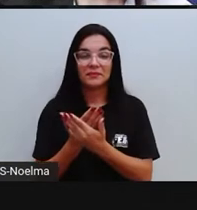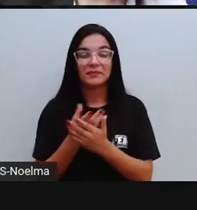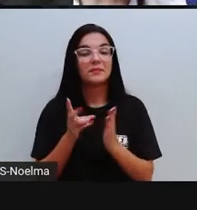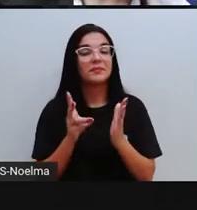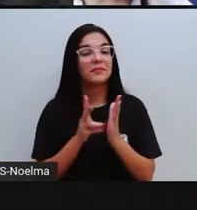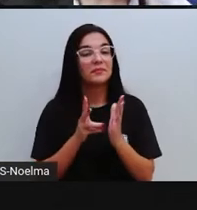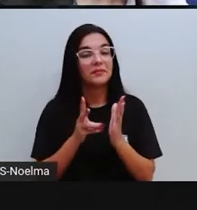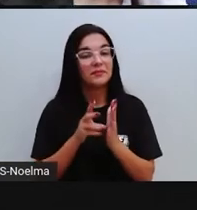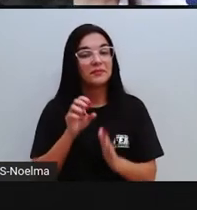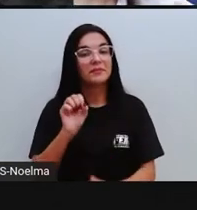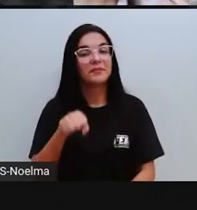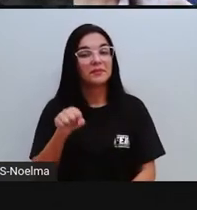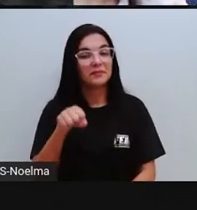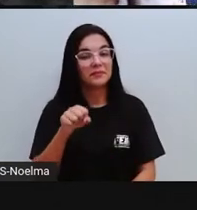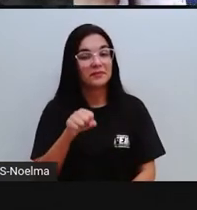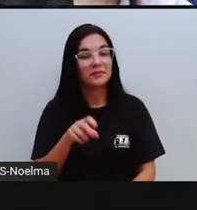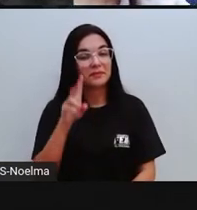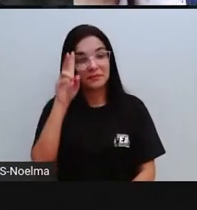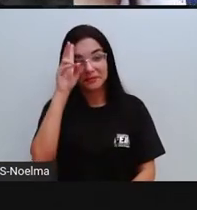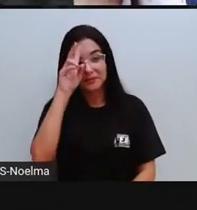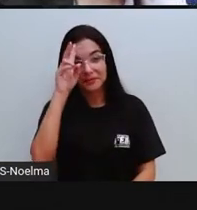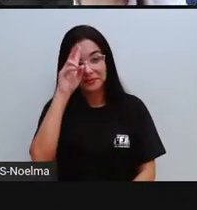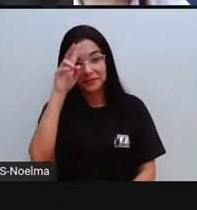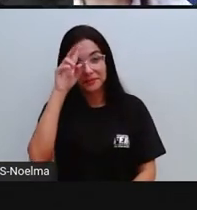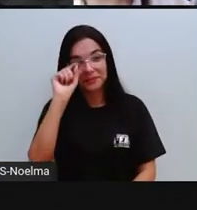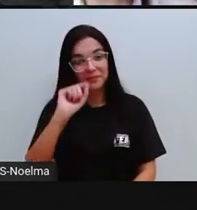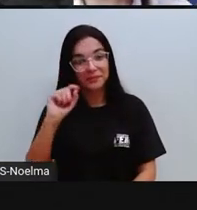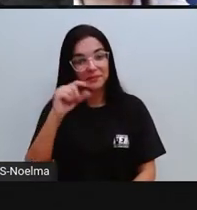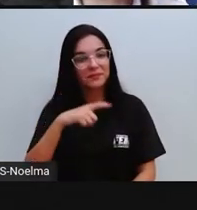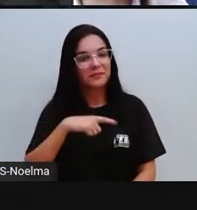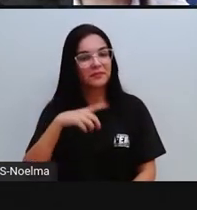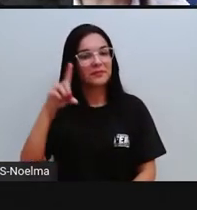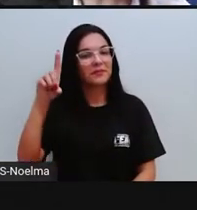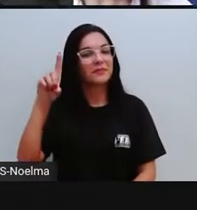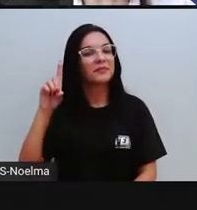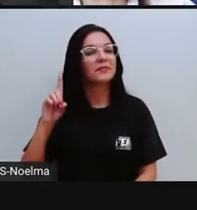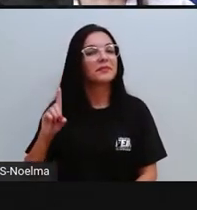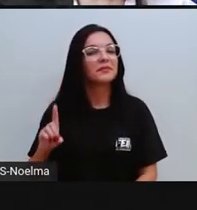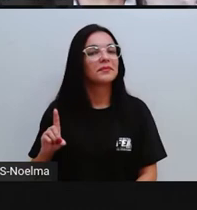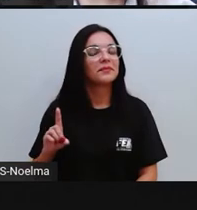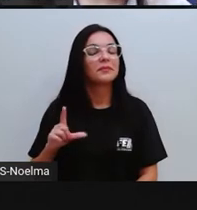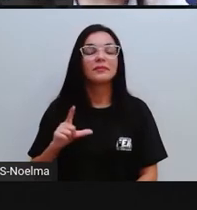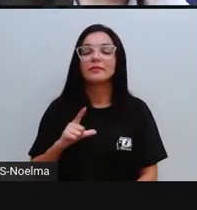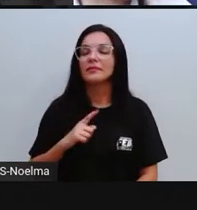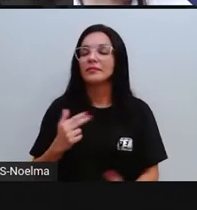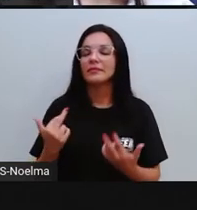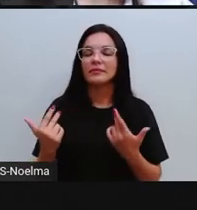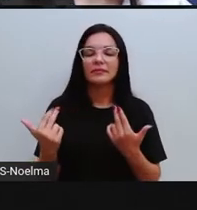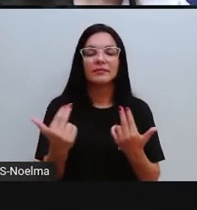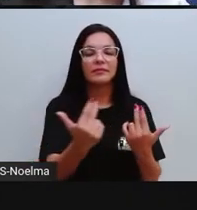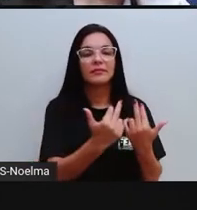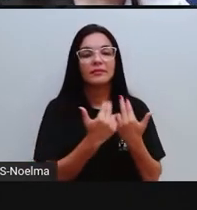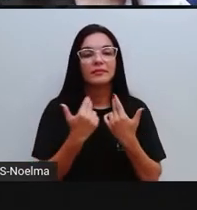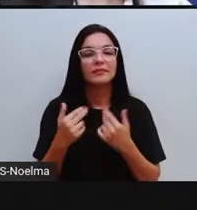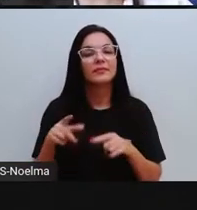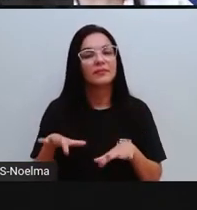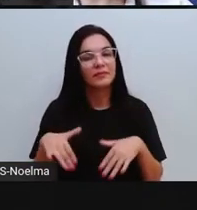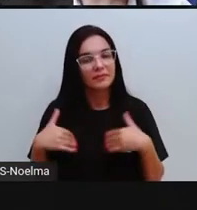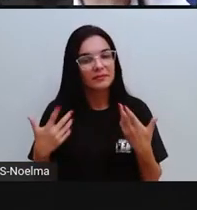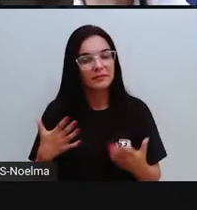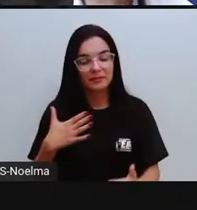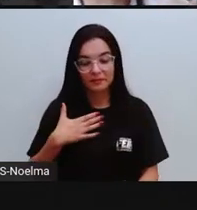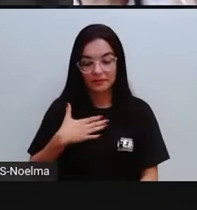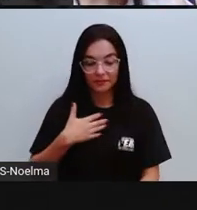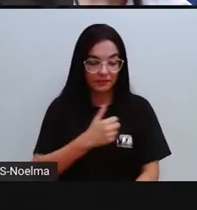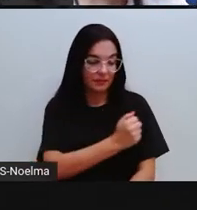frequentando a escola, lembra que a Pró falou que eles têm direitos, né, como todos nós, então, do mesmo jeito que o meu